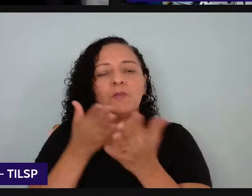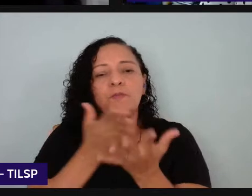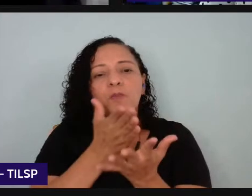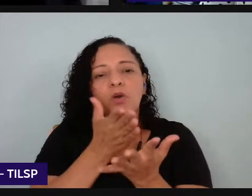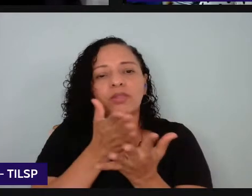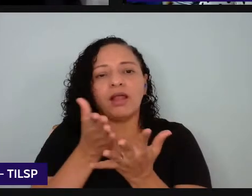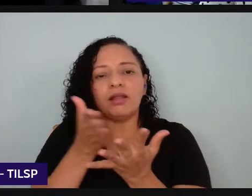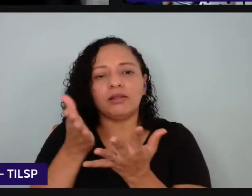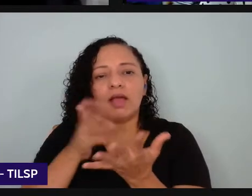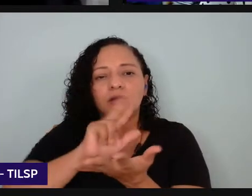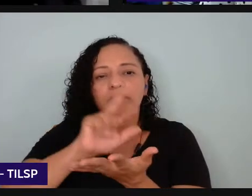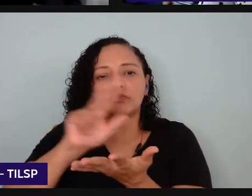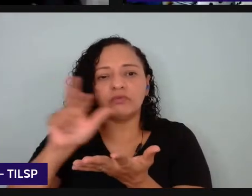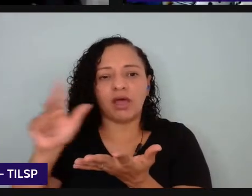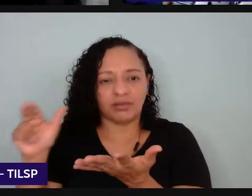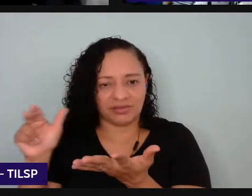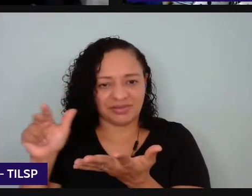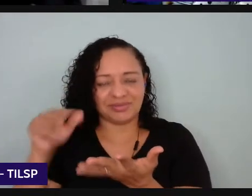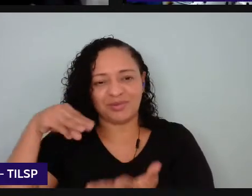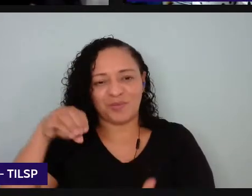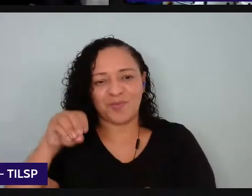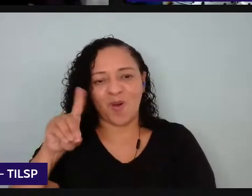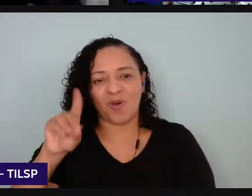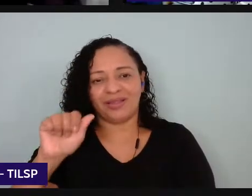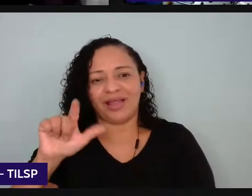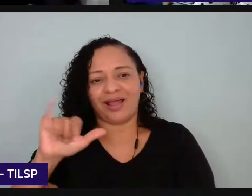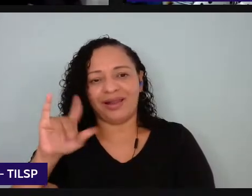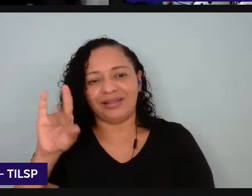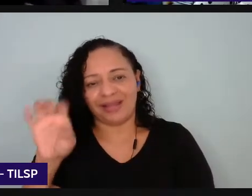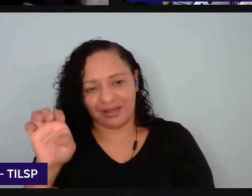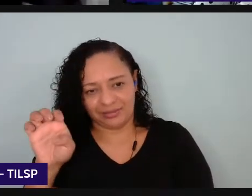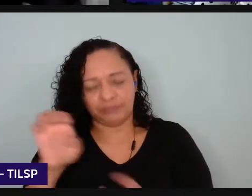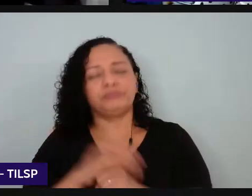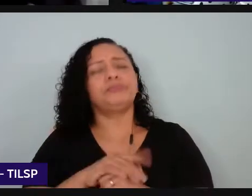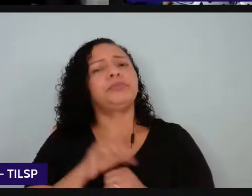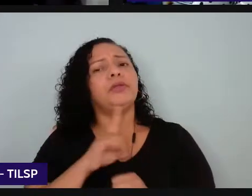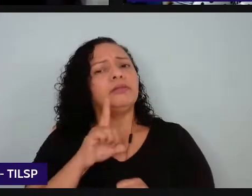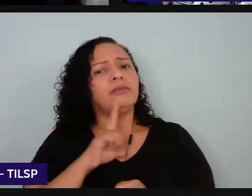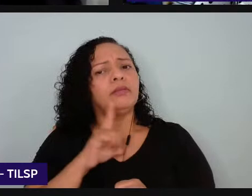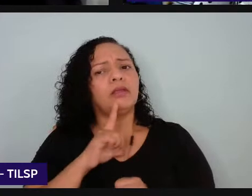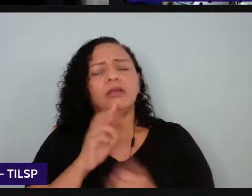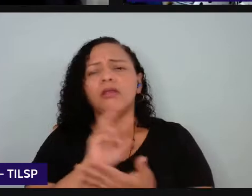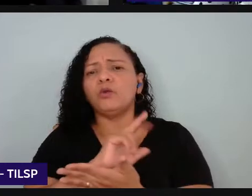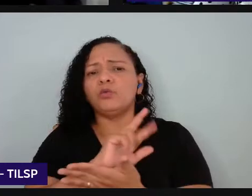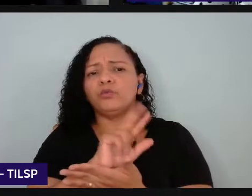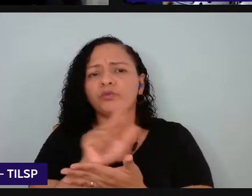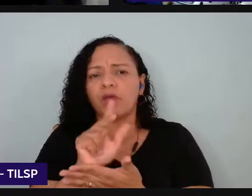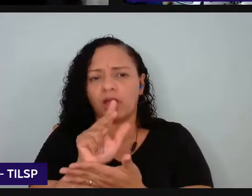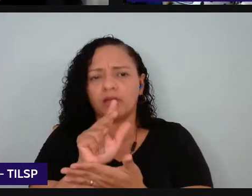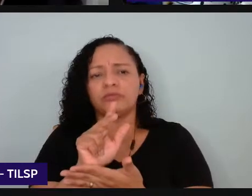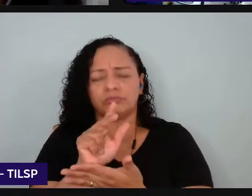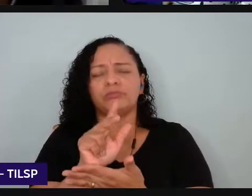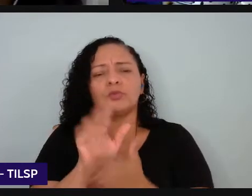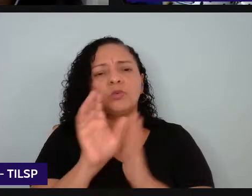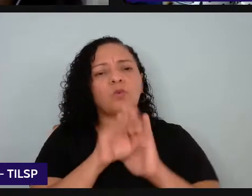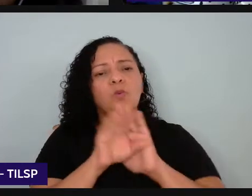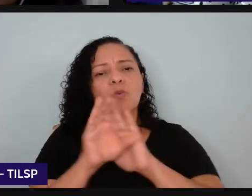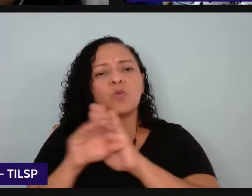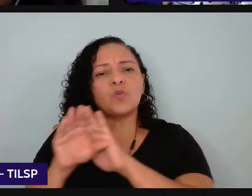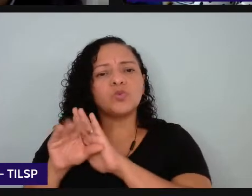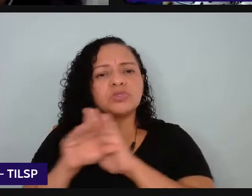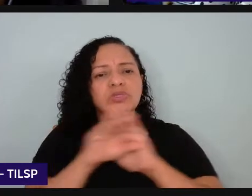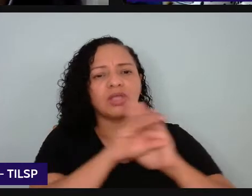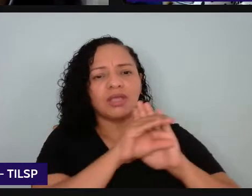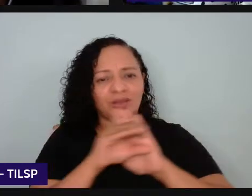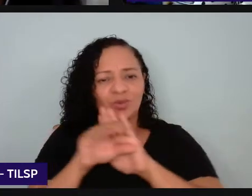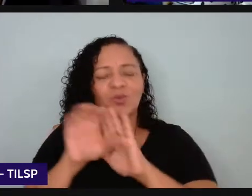trazendo uma discussão dessa esfera essa discussão sobre o conceito de esfera no âmbito